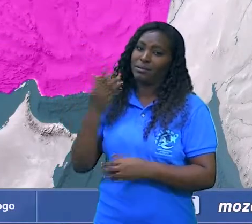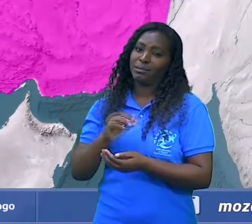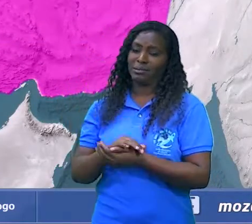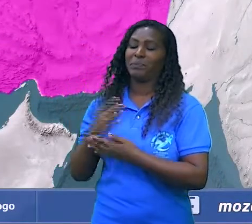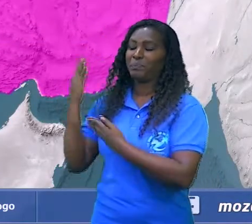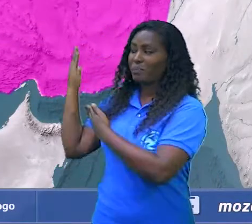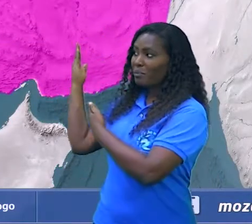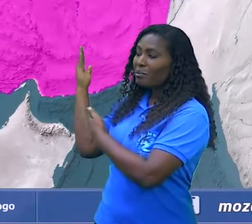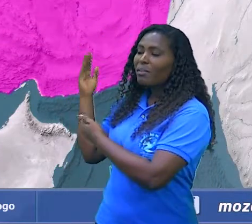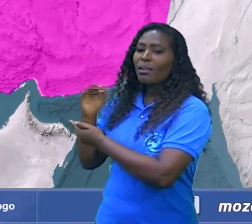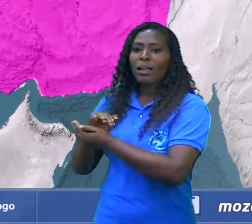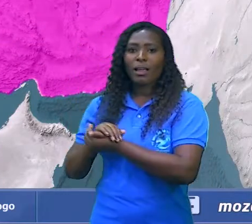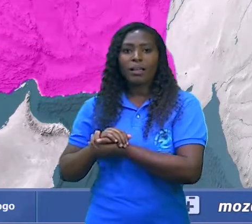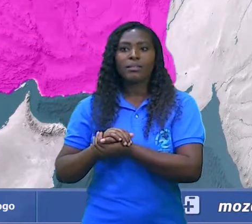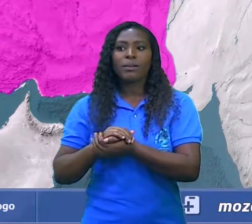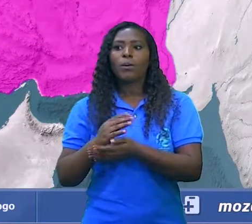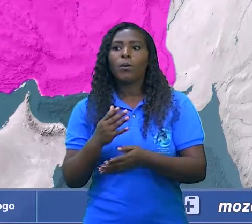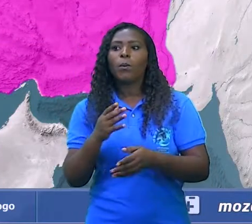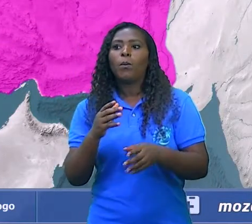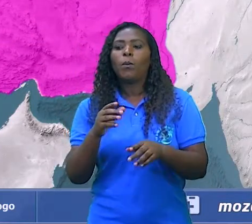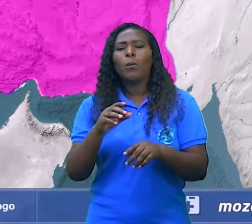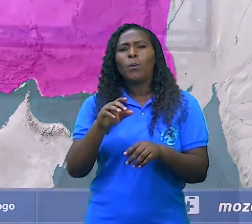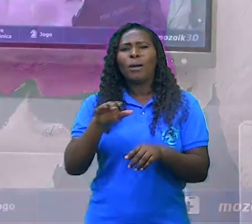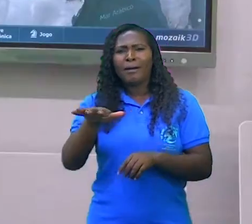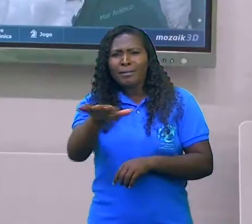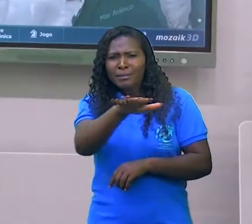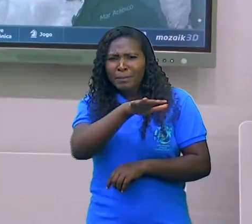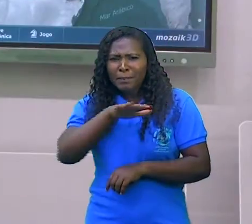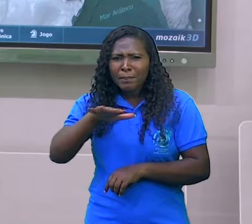Alexandre, na parte mais escura,